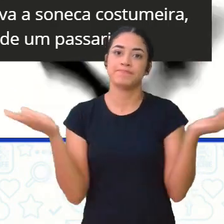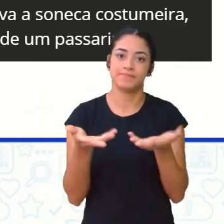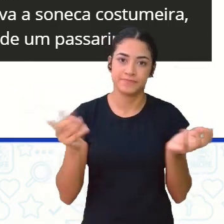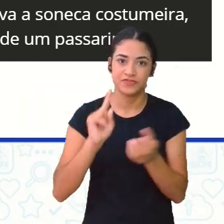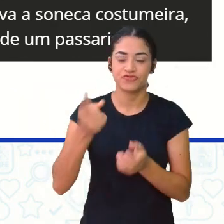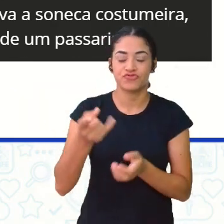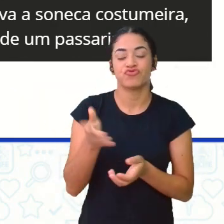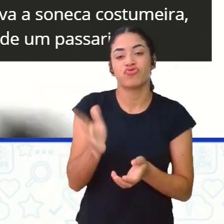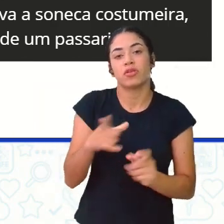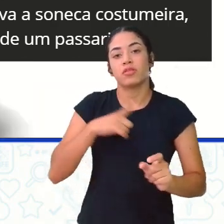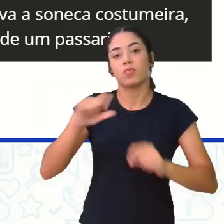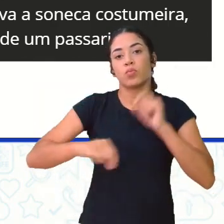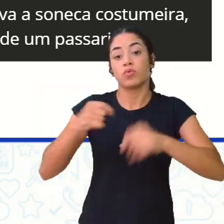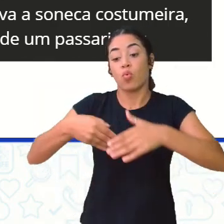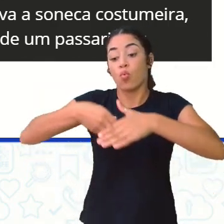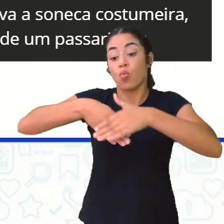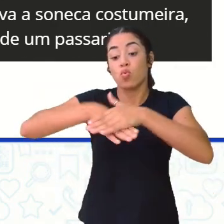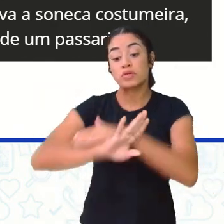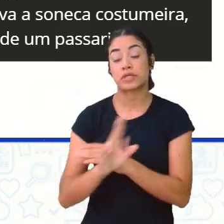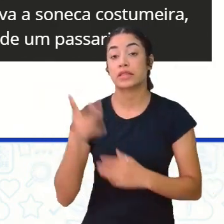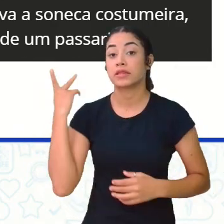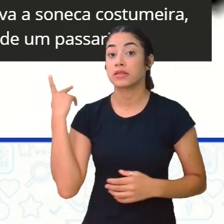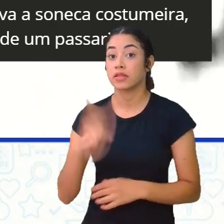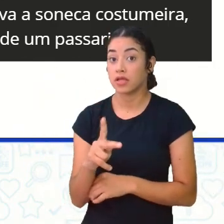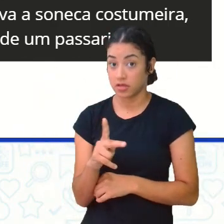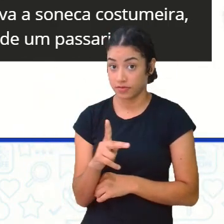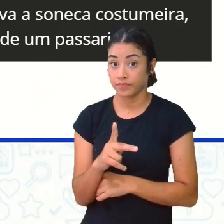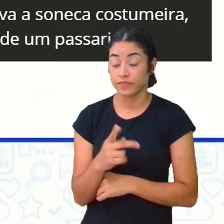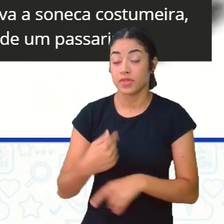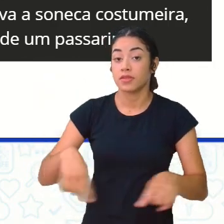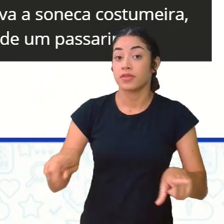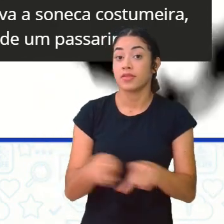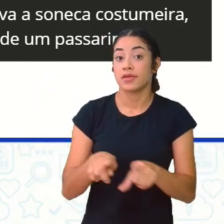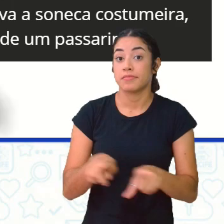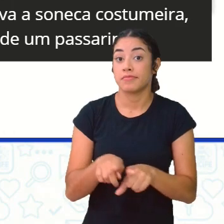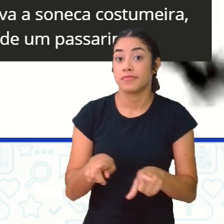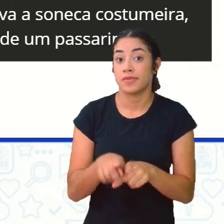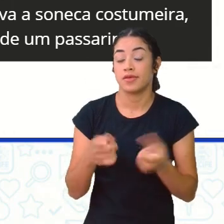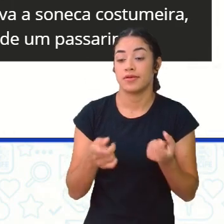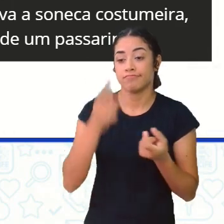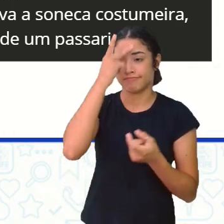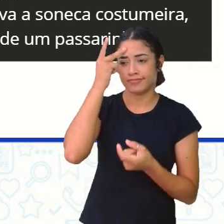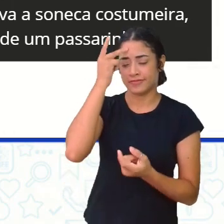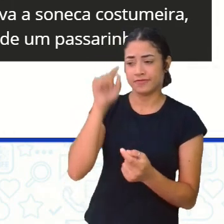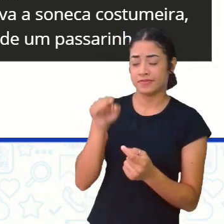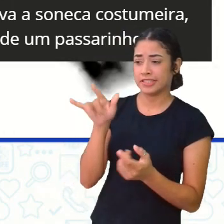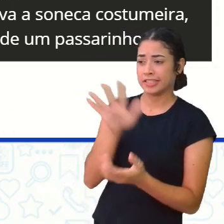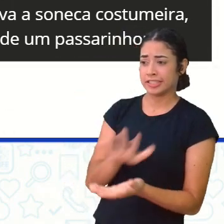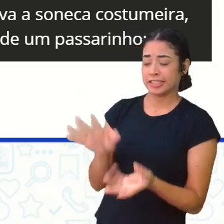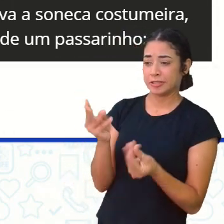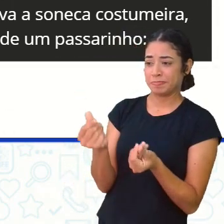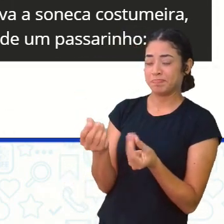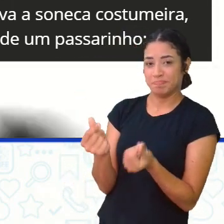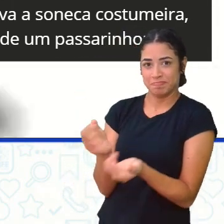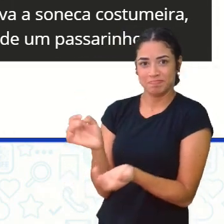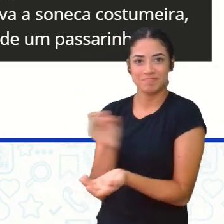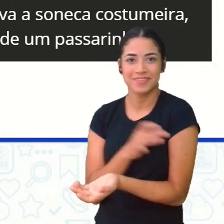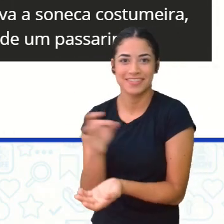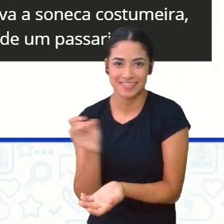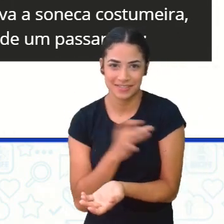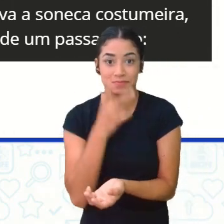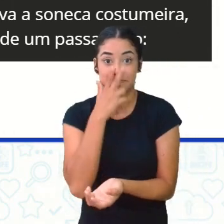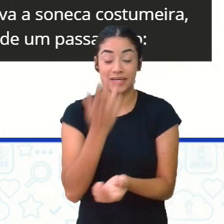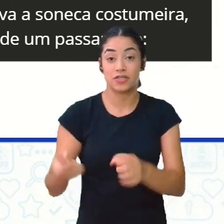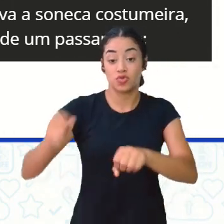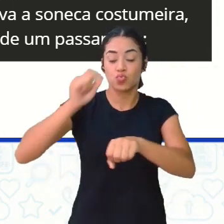hábitos do morcego, né? O estranhamento causado pela figura do morcego. Então pra muita gente, ele era visto como um